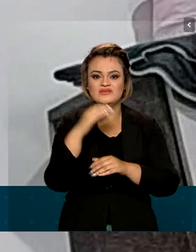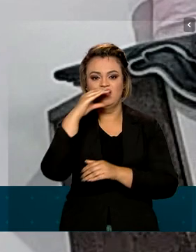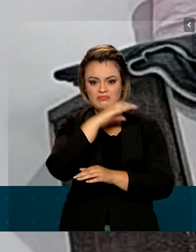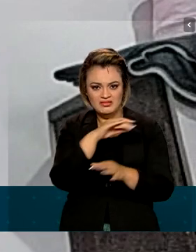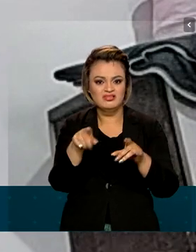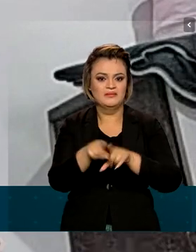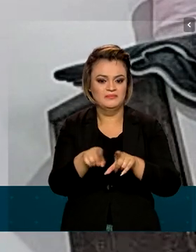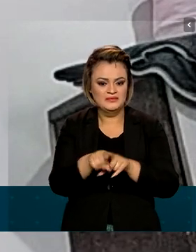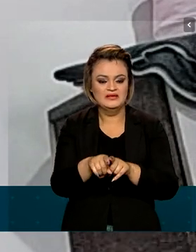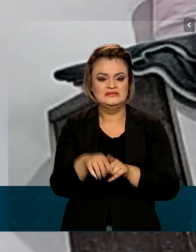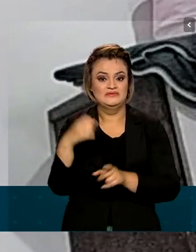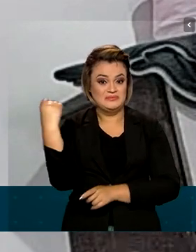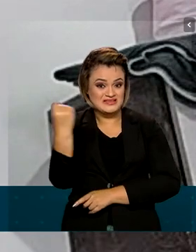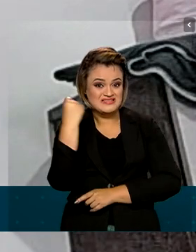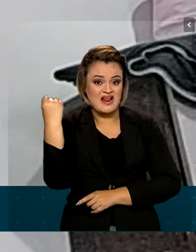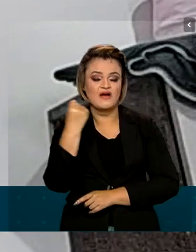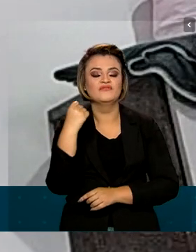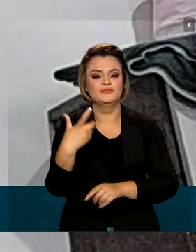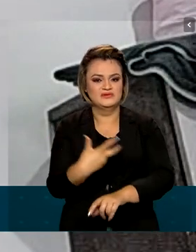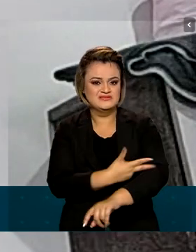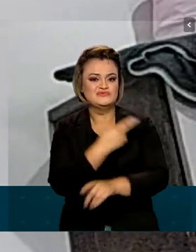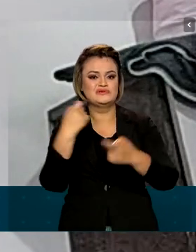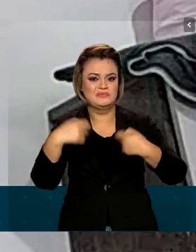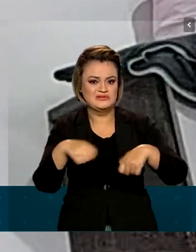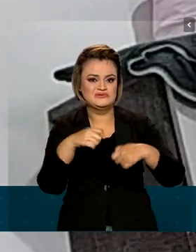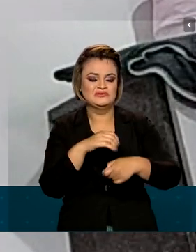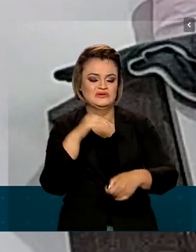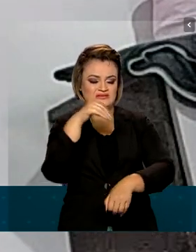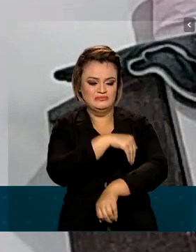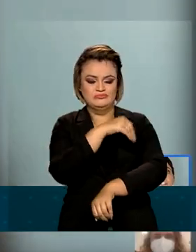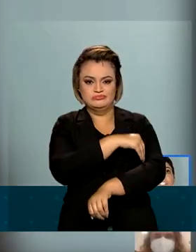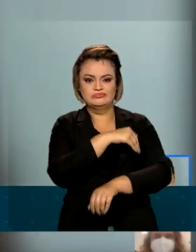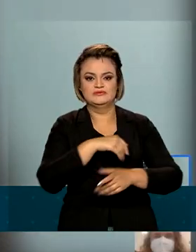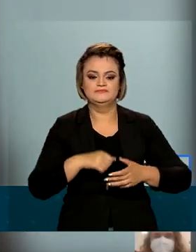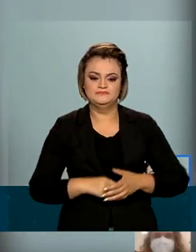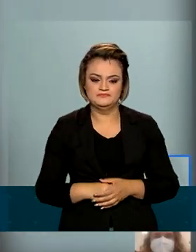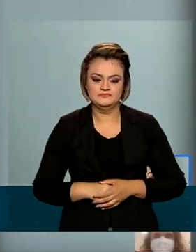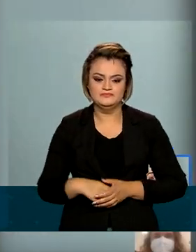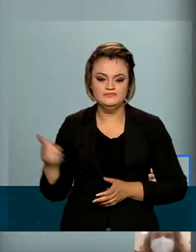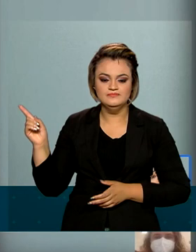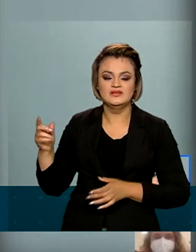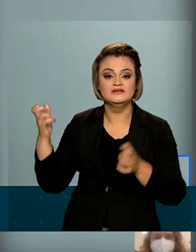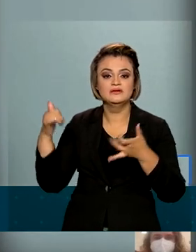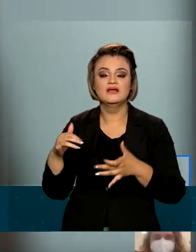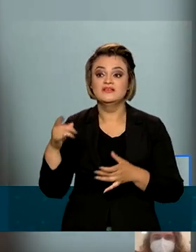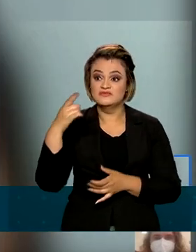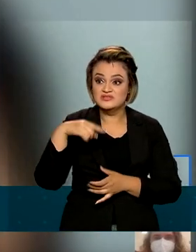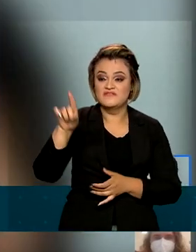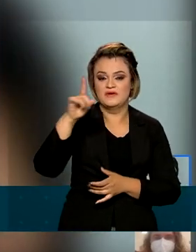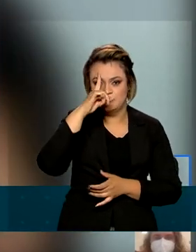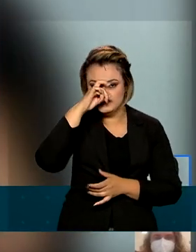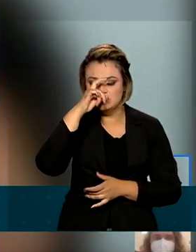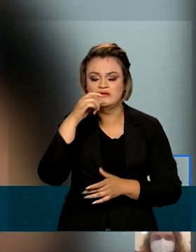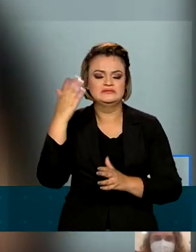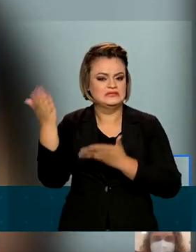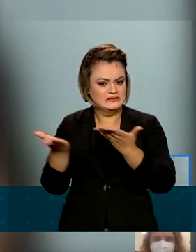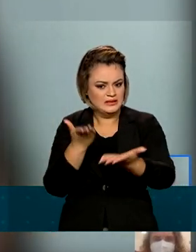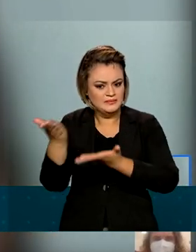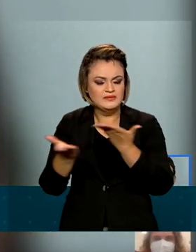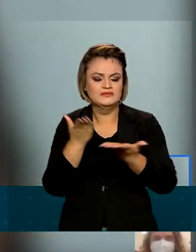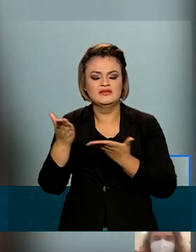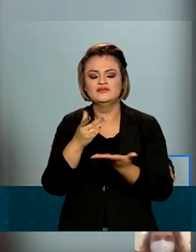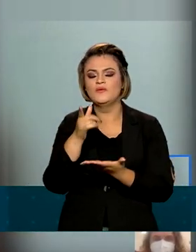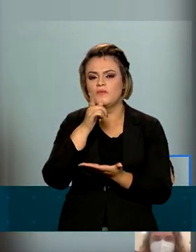queimei bem mais, eu fiz uma cirurgia, tive fazer enxerto. Chegando na unidade, ele recebe todo o tratamento de